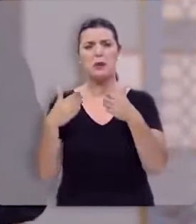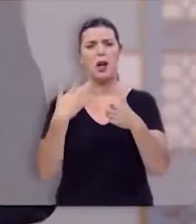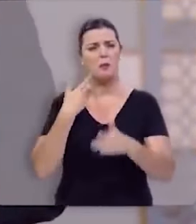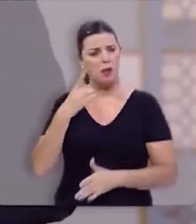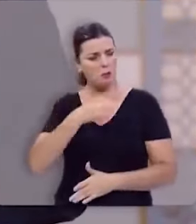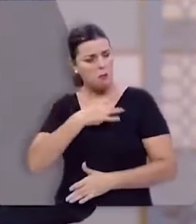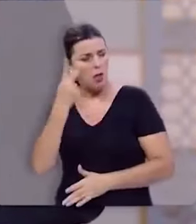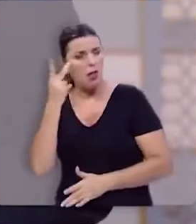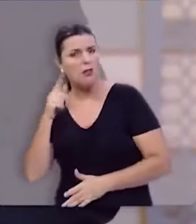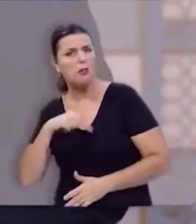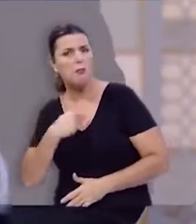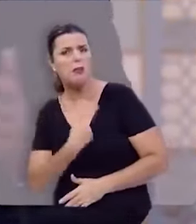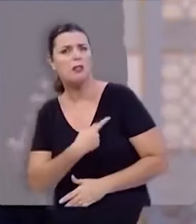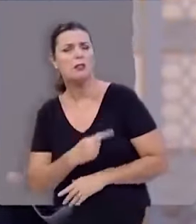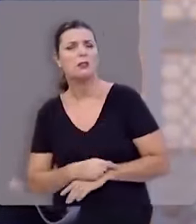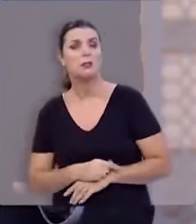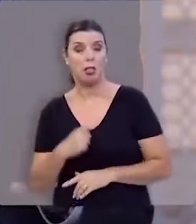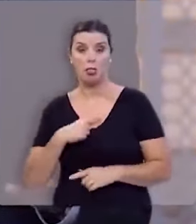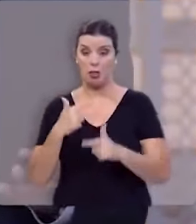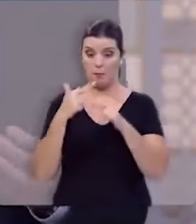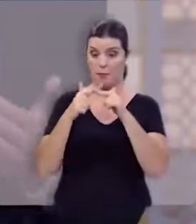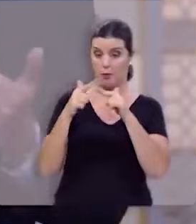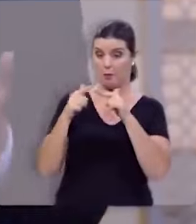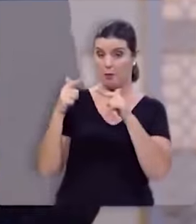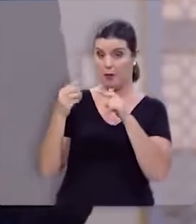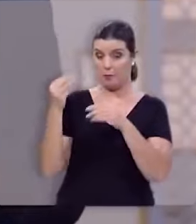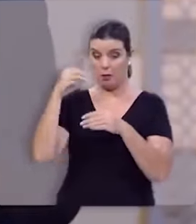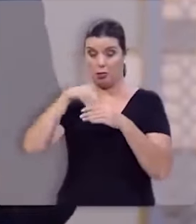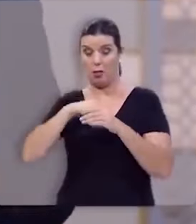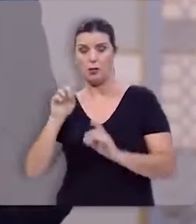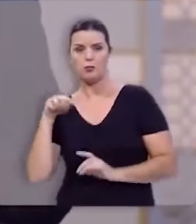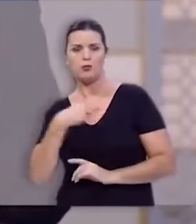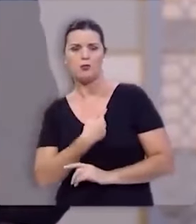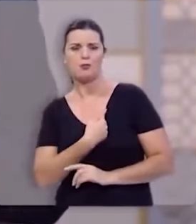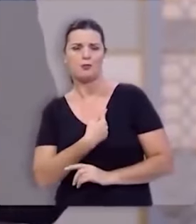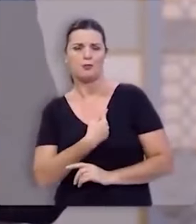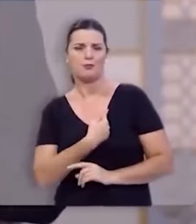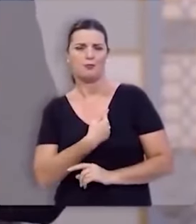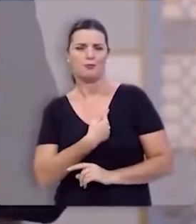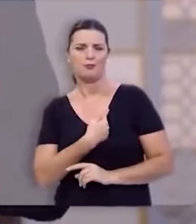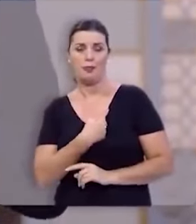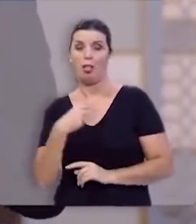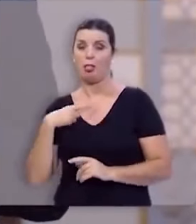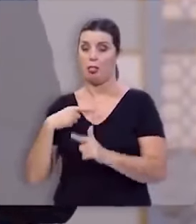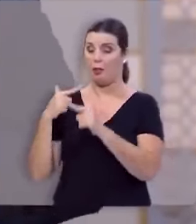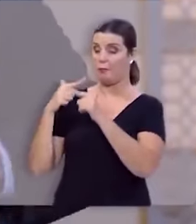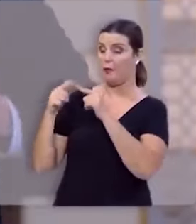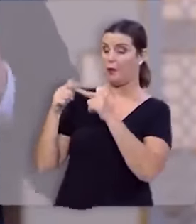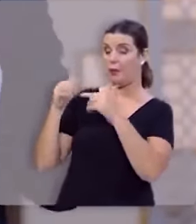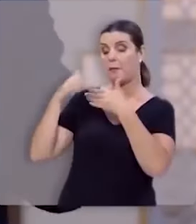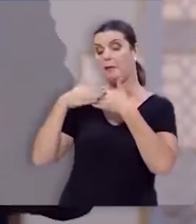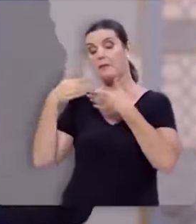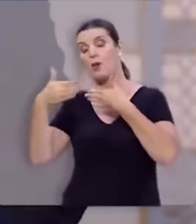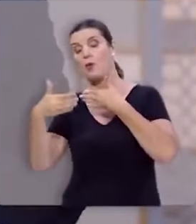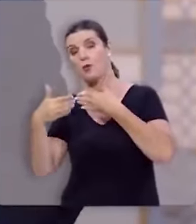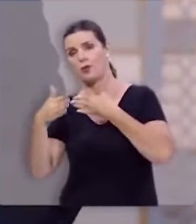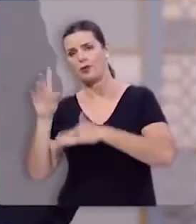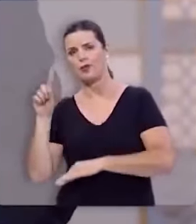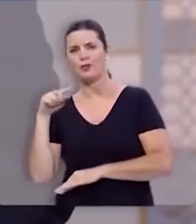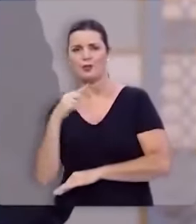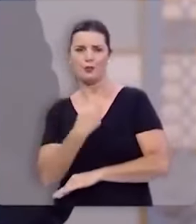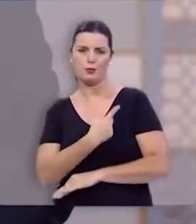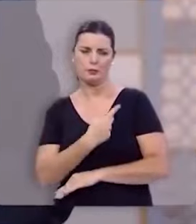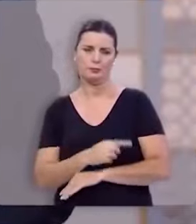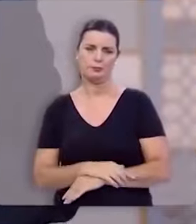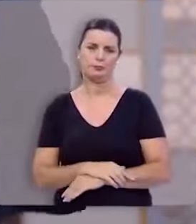há gigantes que existem dentro de nós há gigantes que existem fora de nós